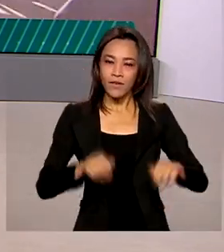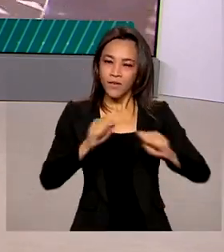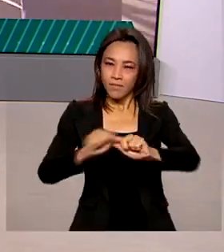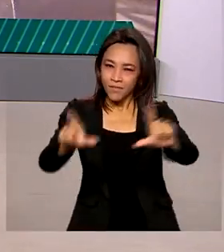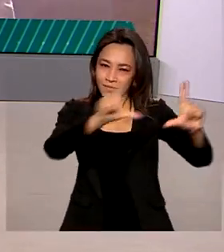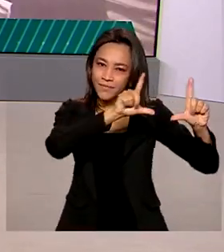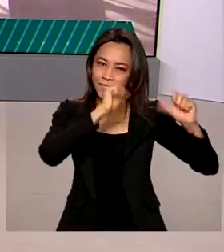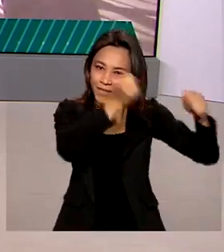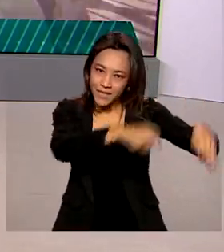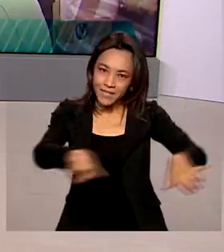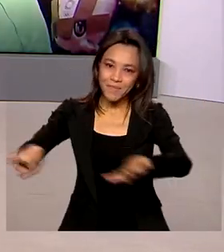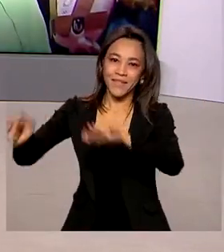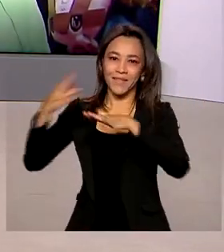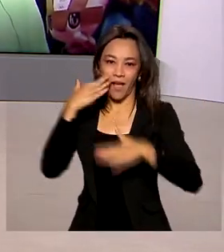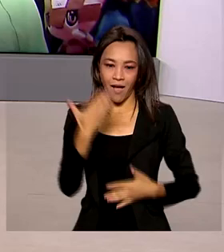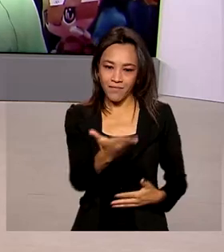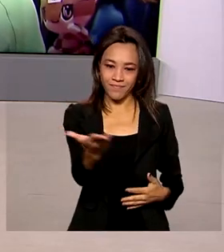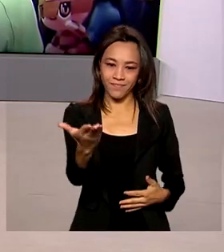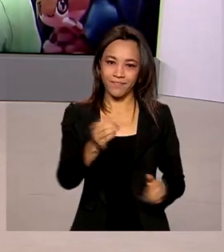destaque essa semana. Tchau, tchau.